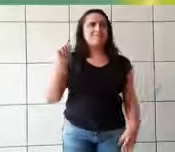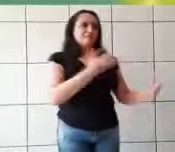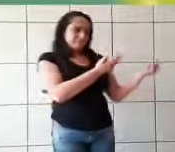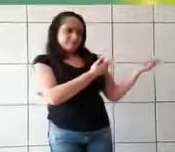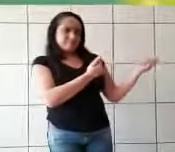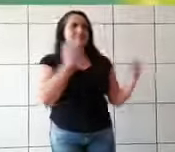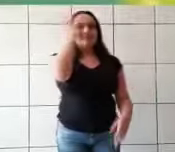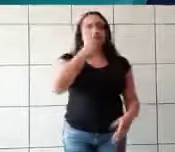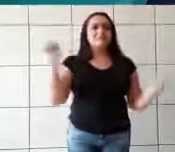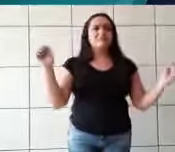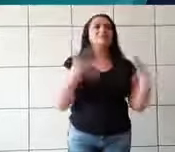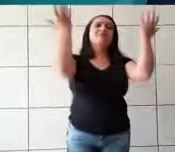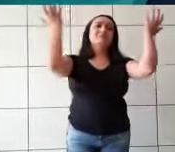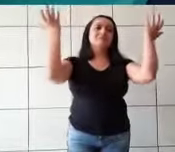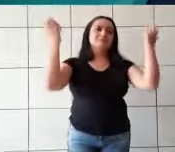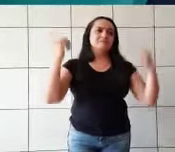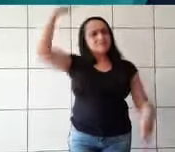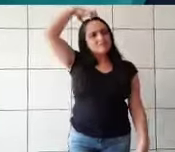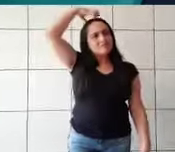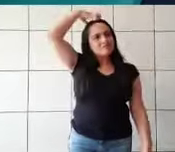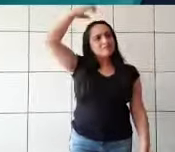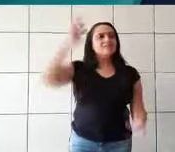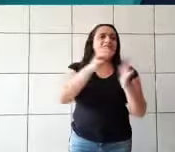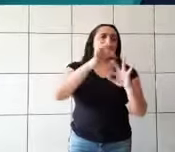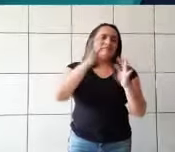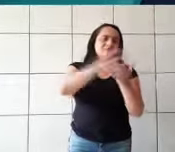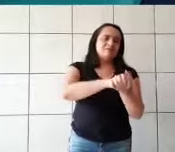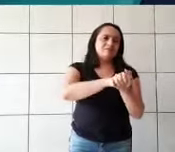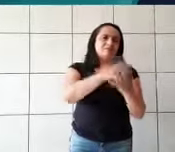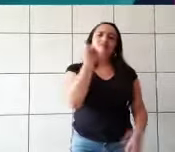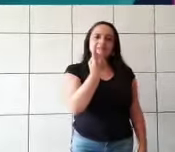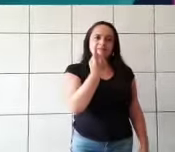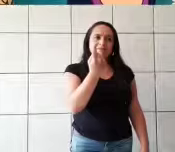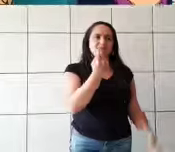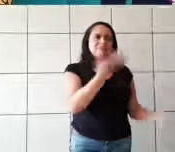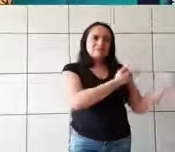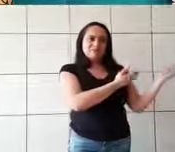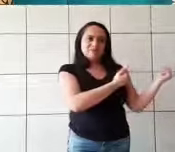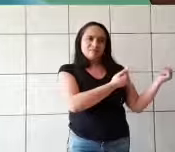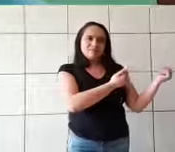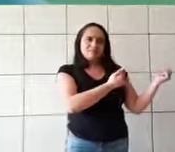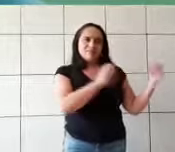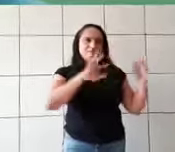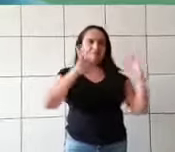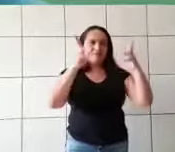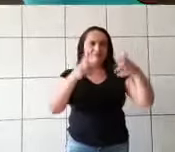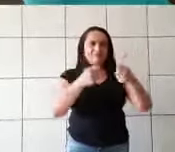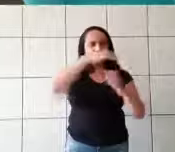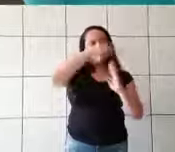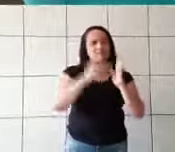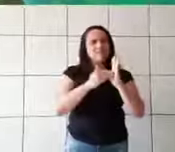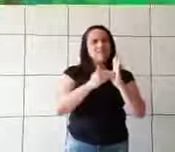no palácio, não é mesmo? Vamos comprar vestidos e sapatos novos para vocês, garotas. Vamos, é hora de ir às compras.